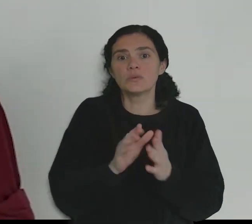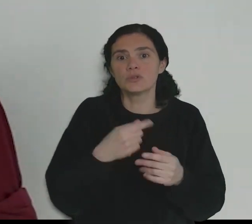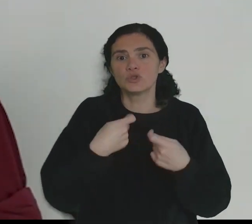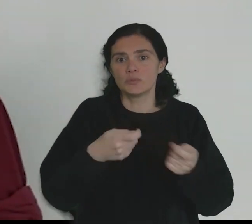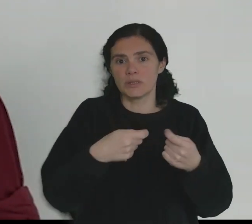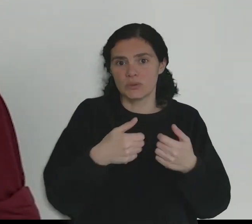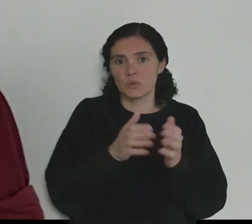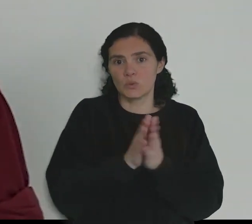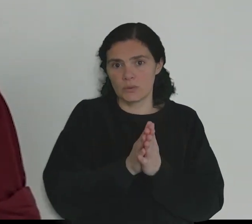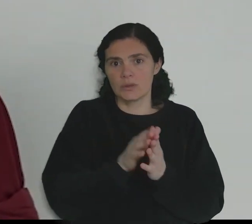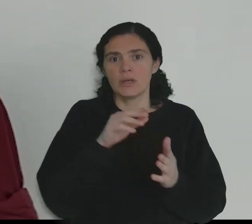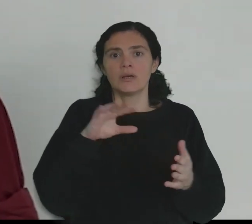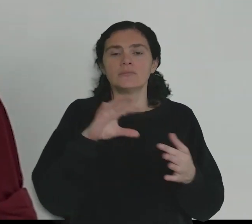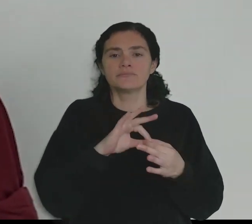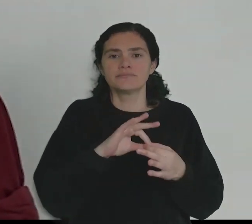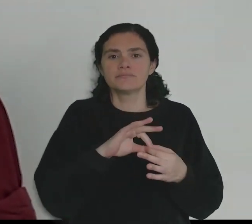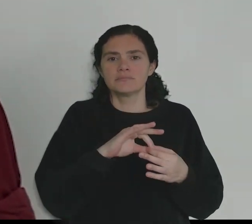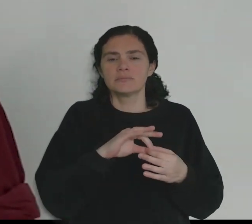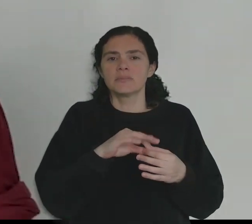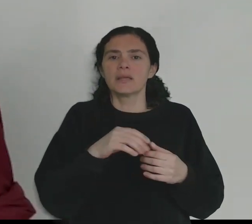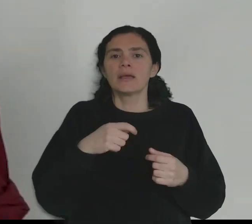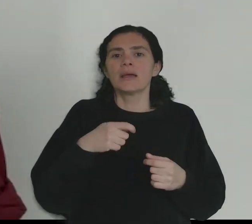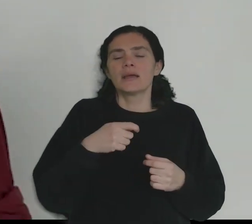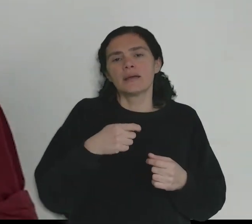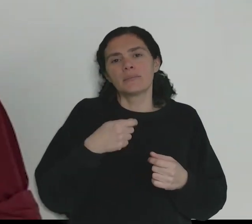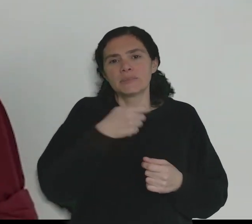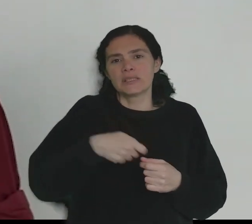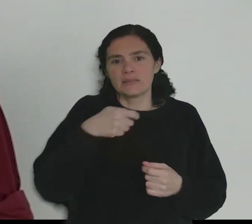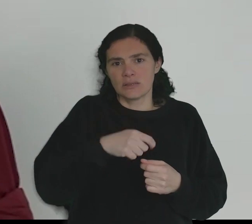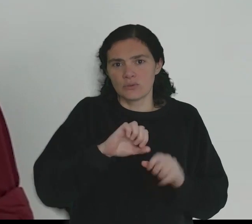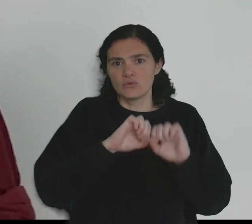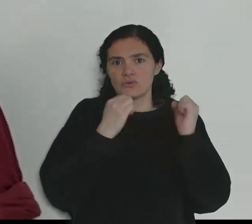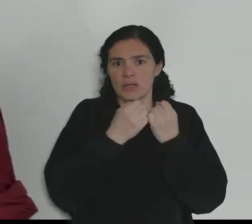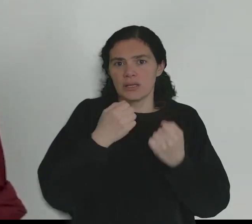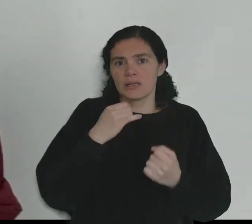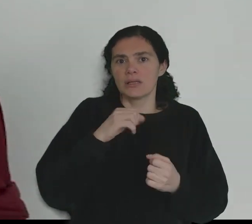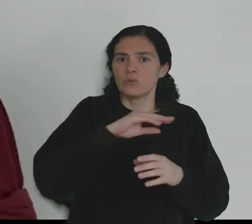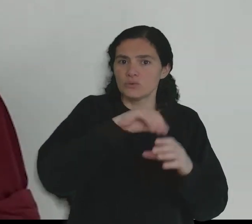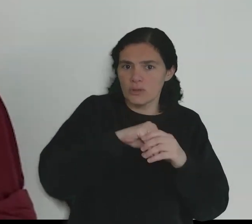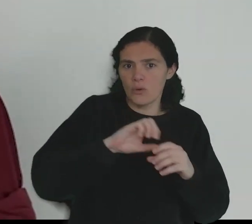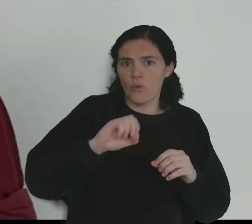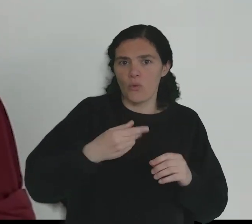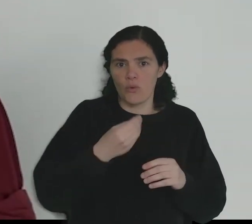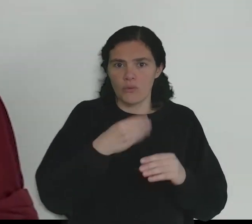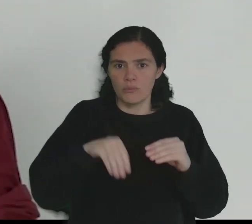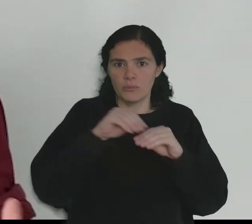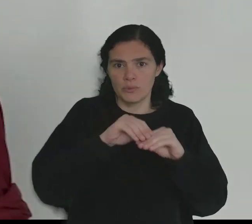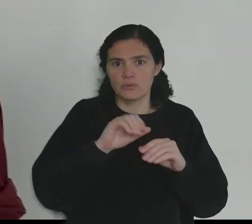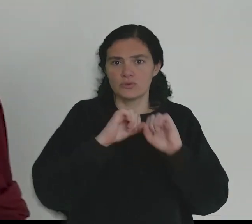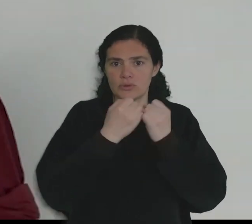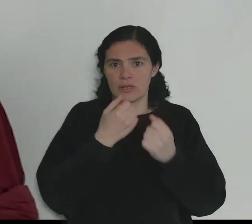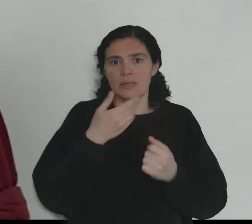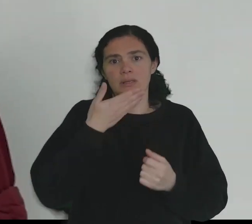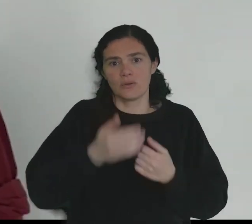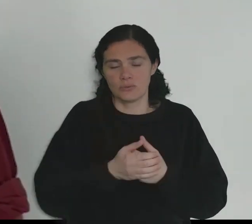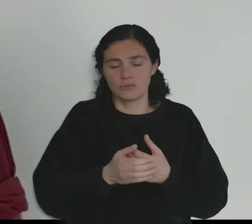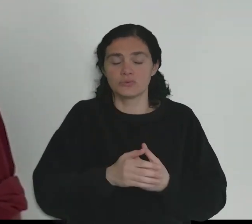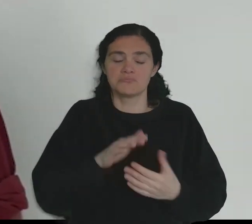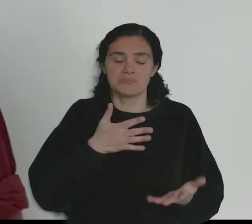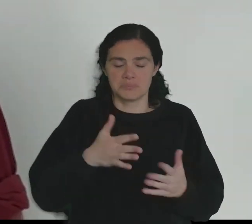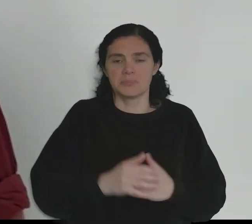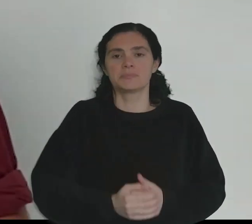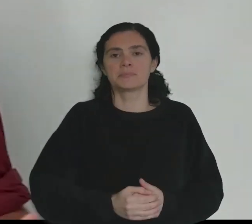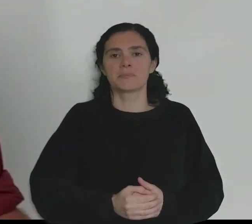total, à despesa total anual, com a prestação social para a inclusão, ou com o complemento social para idosos, mais coisa, menos coisa.